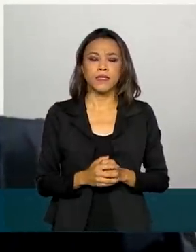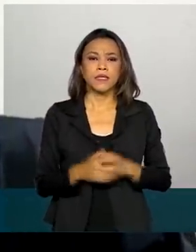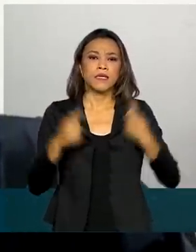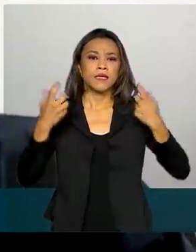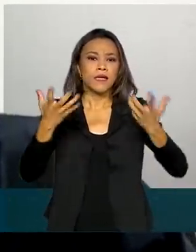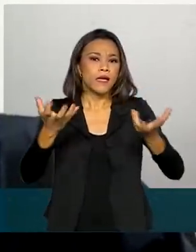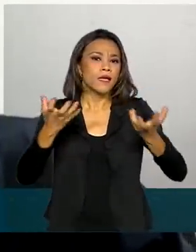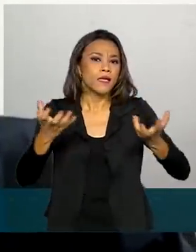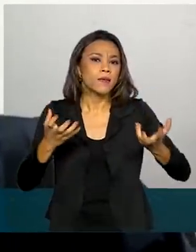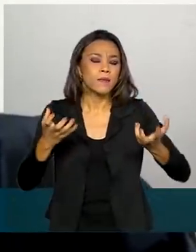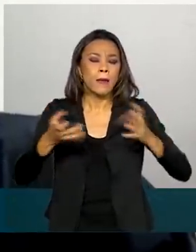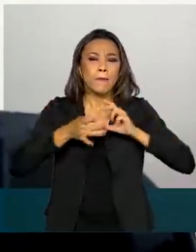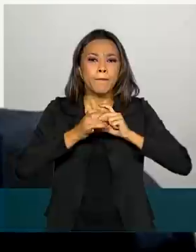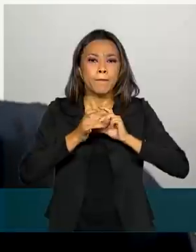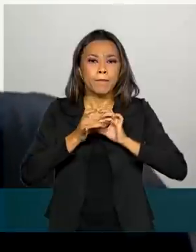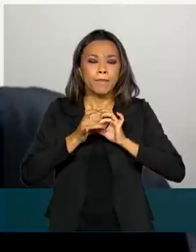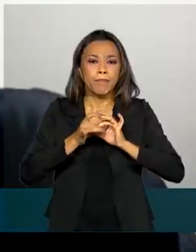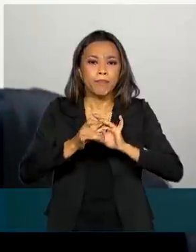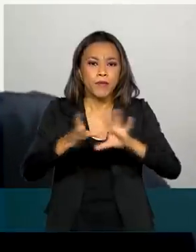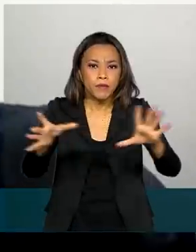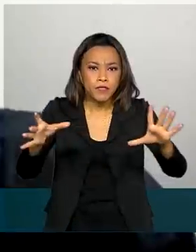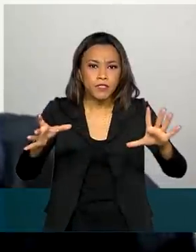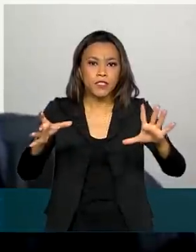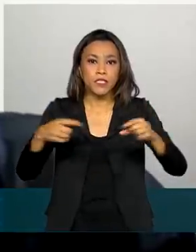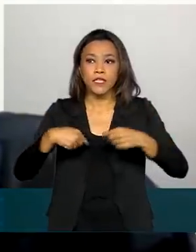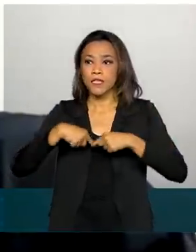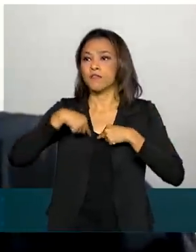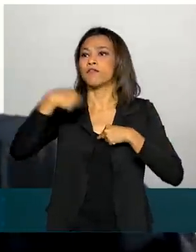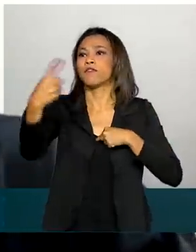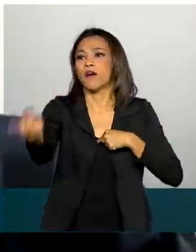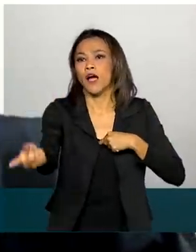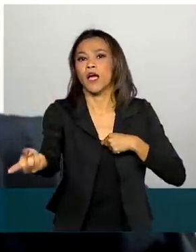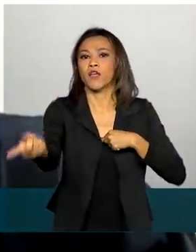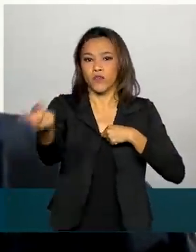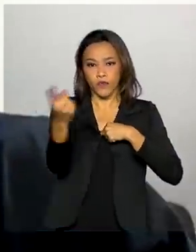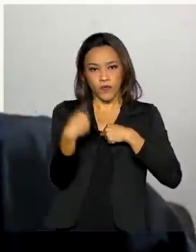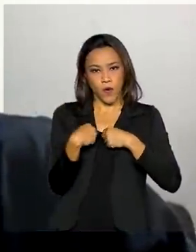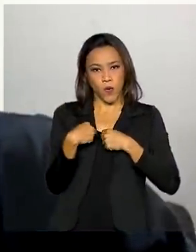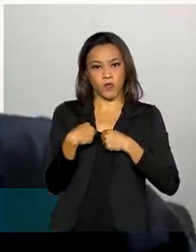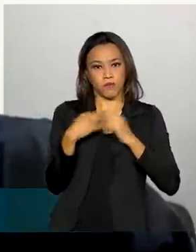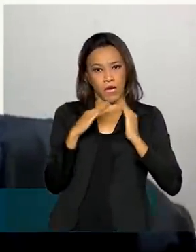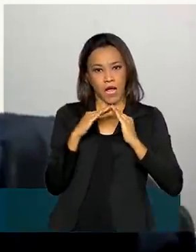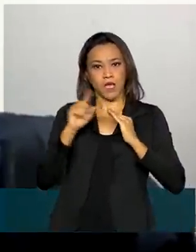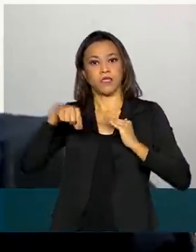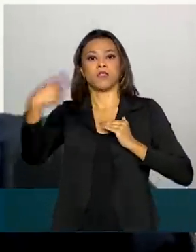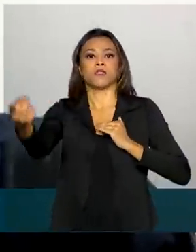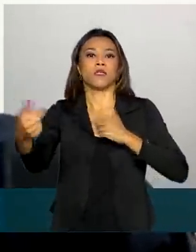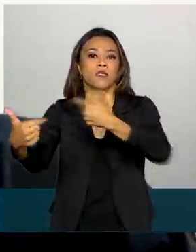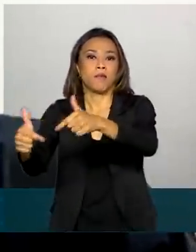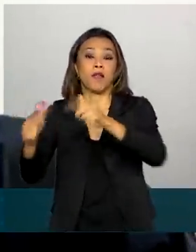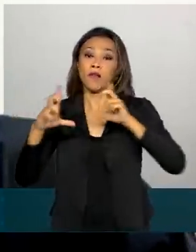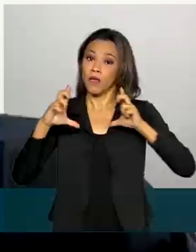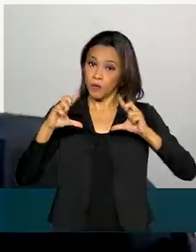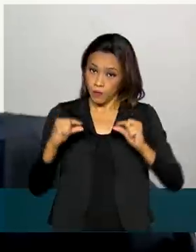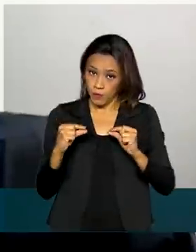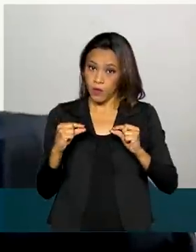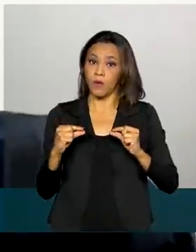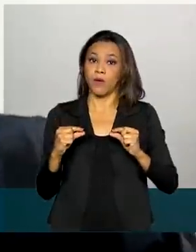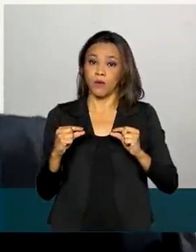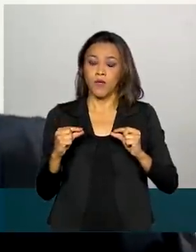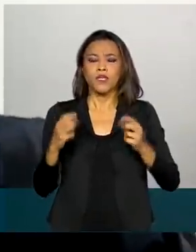que as idas aos locais de trabalho diminuam e o que puder ser feito